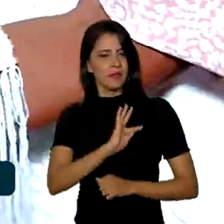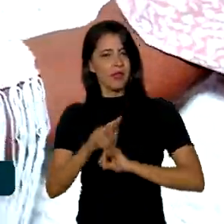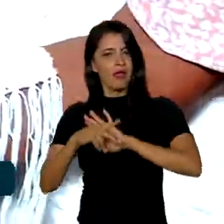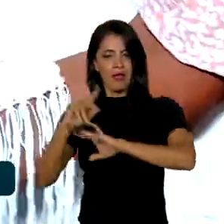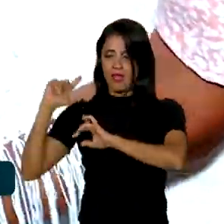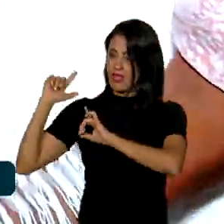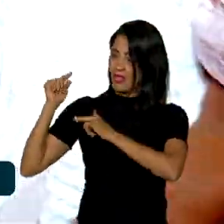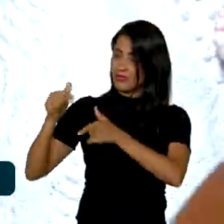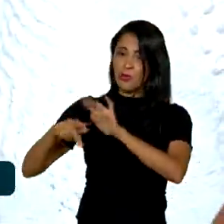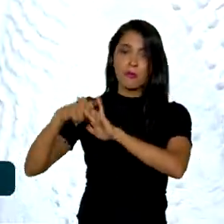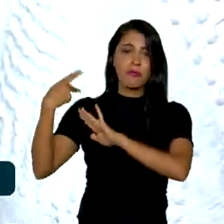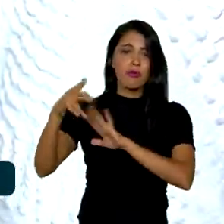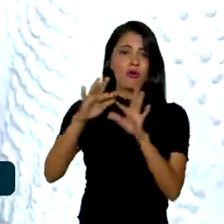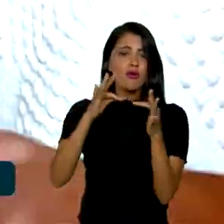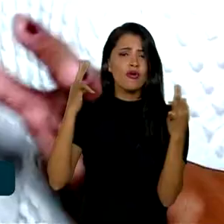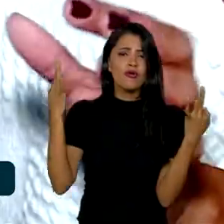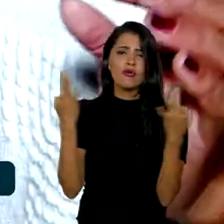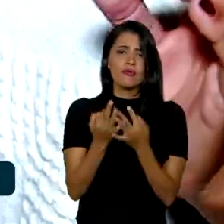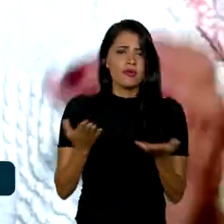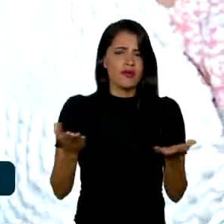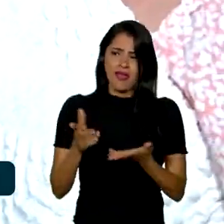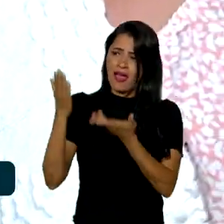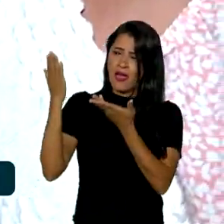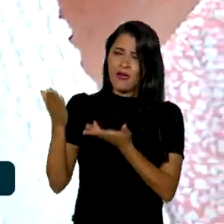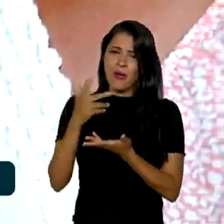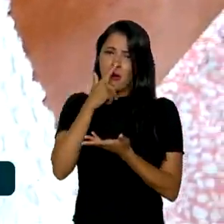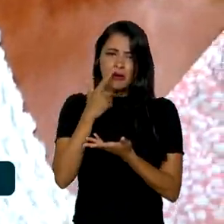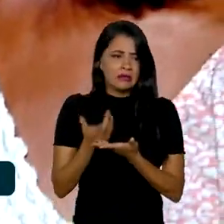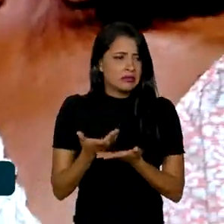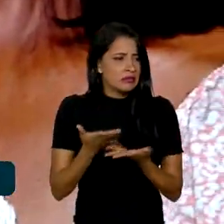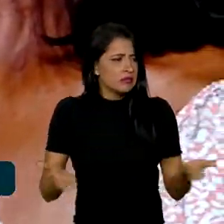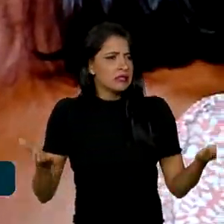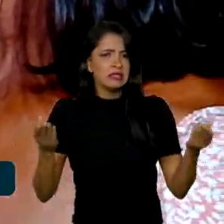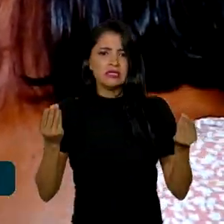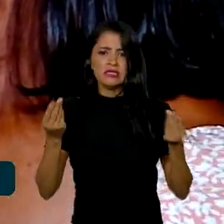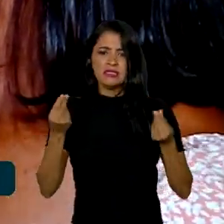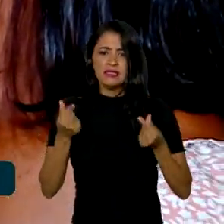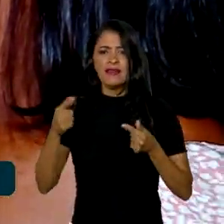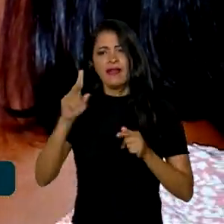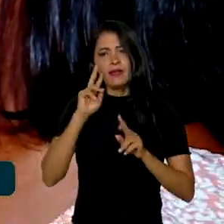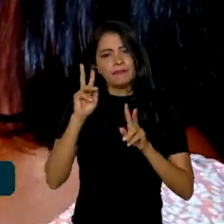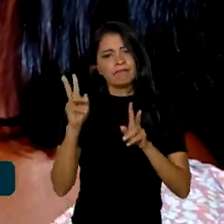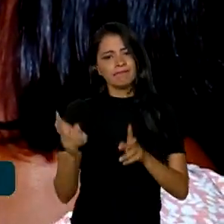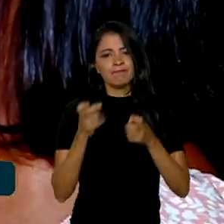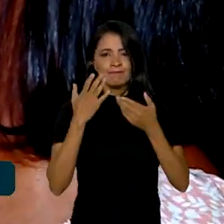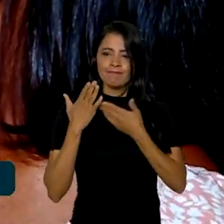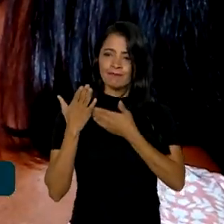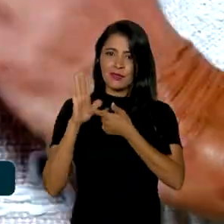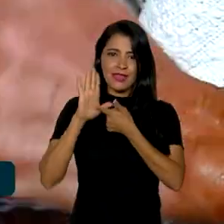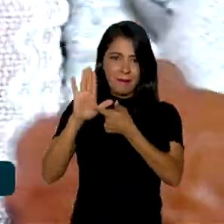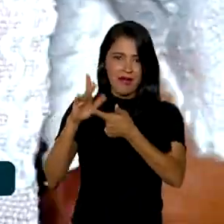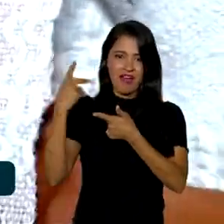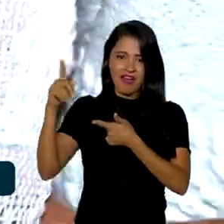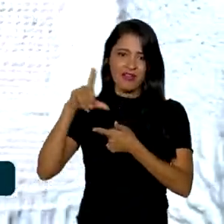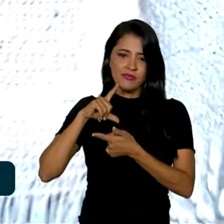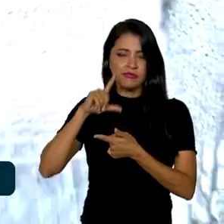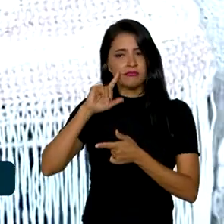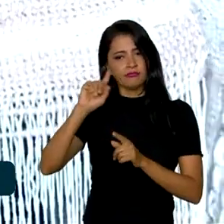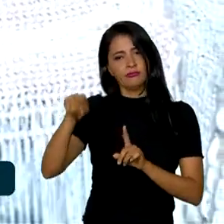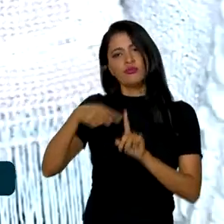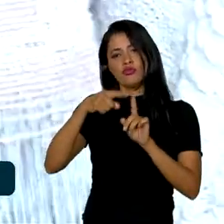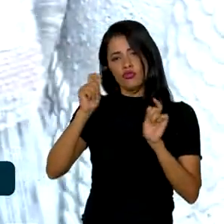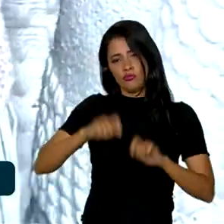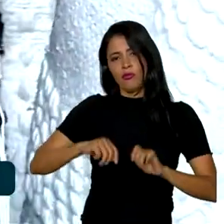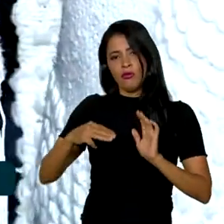tradição de família, que agora Marlice vê perdendo espaço. Ela enxerga na exibição do trabalho uma chance